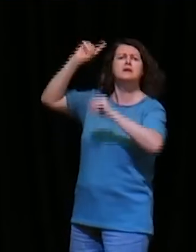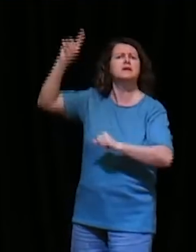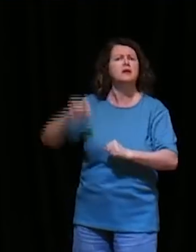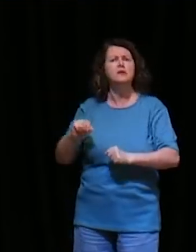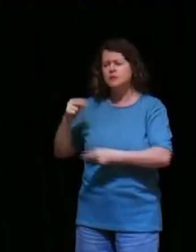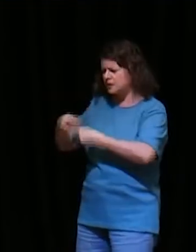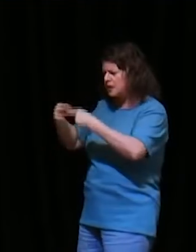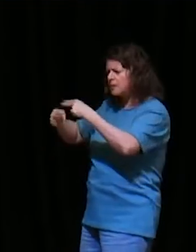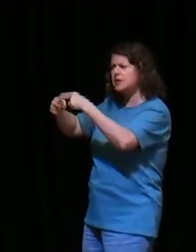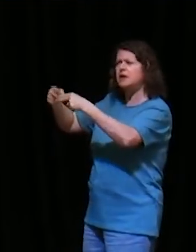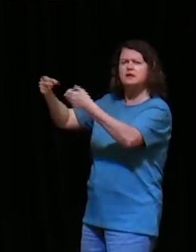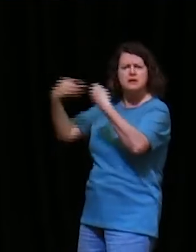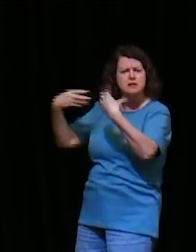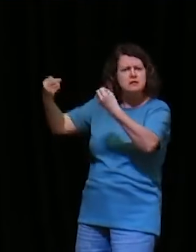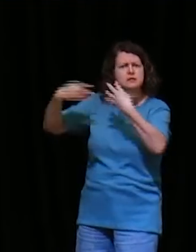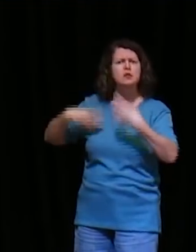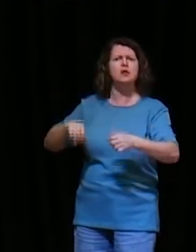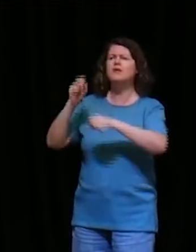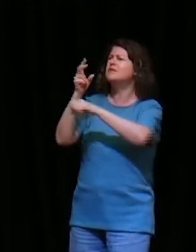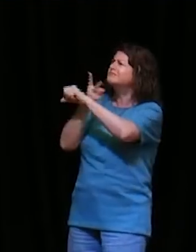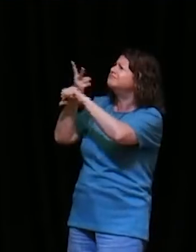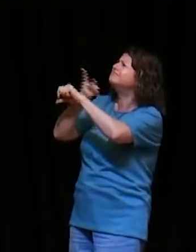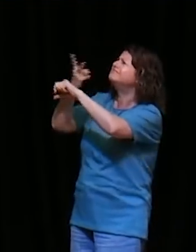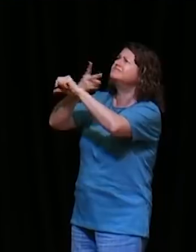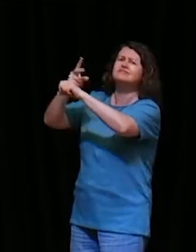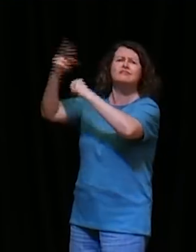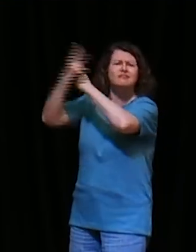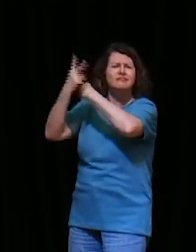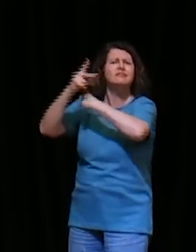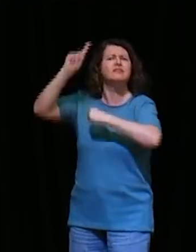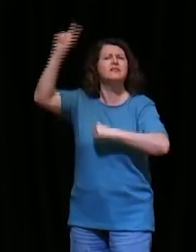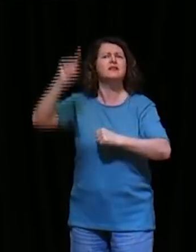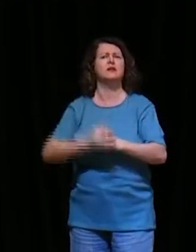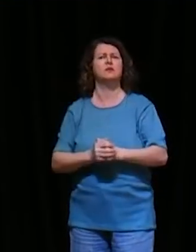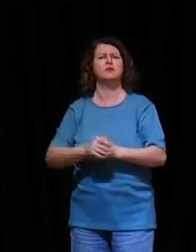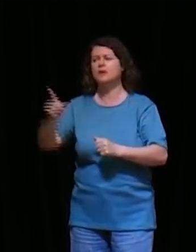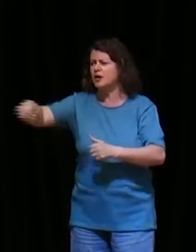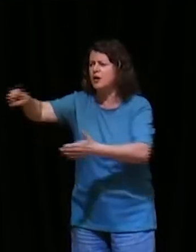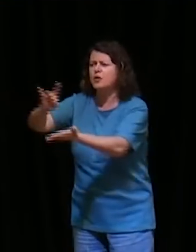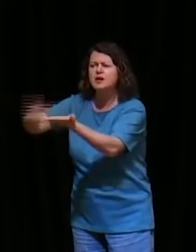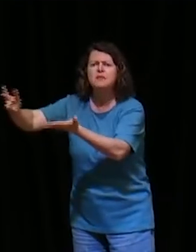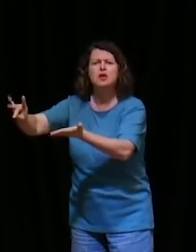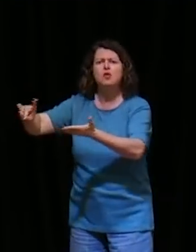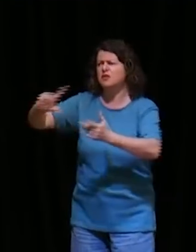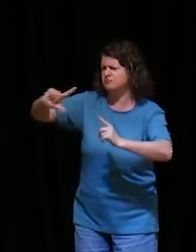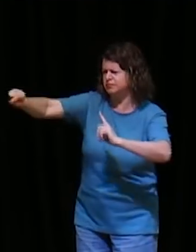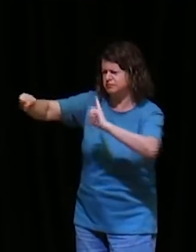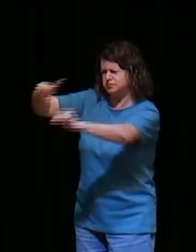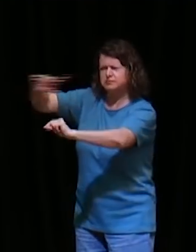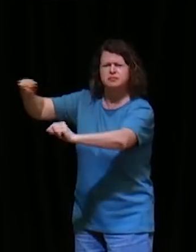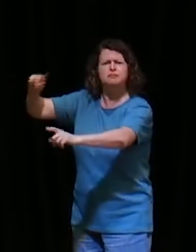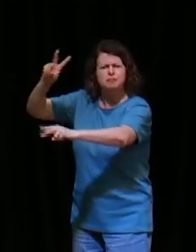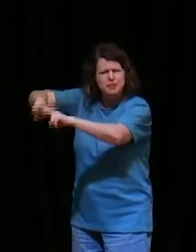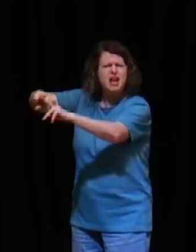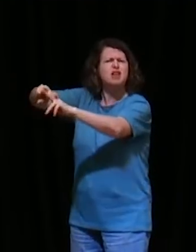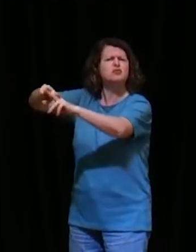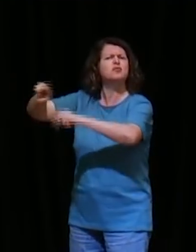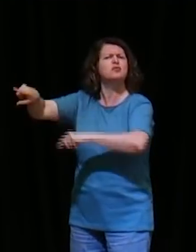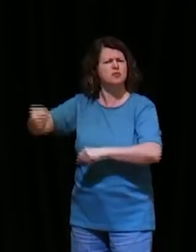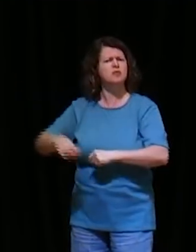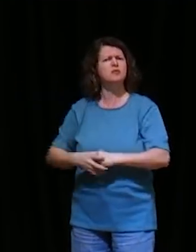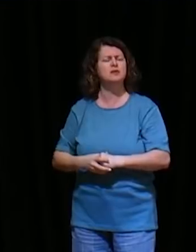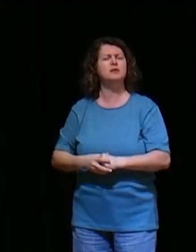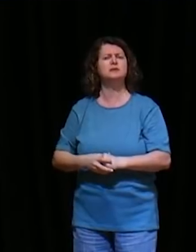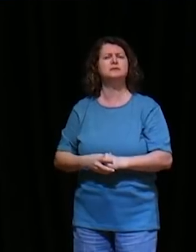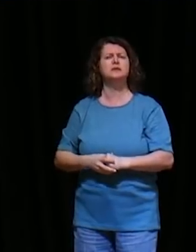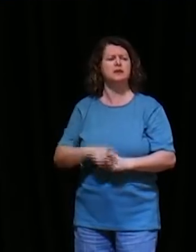falar assim, Deus, que caia sobre eles a zombaria deles, que eles sejam levados presos como desprezo, e eles vão buscar a Deus, e Deus, ele fala